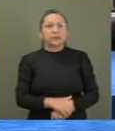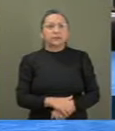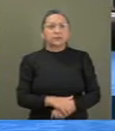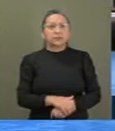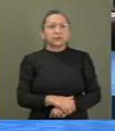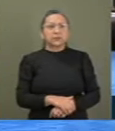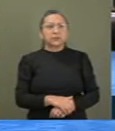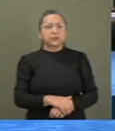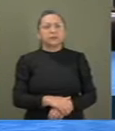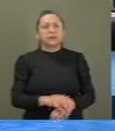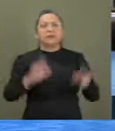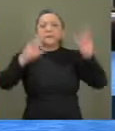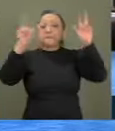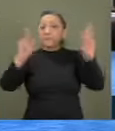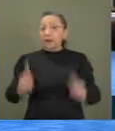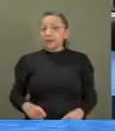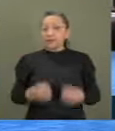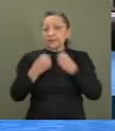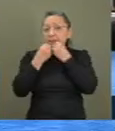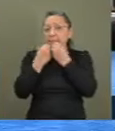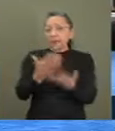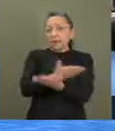Paz e bem, senhor presidente,